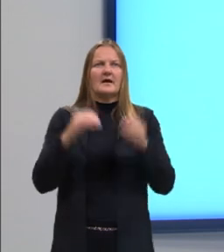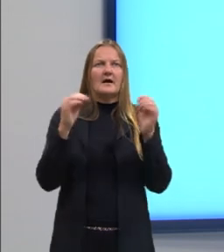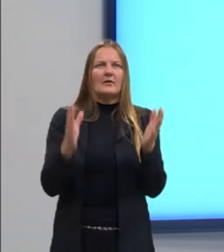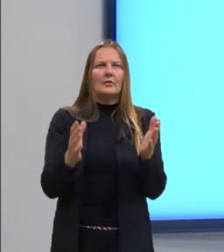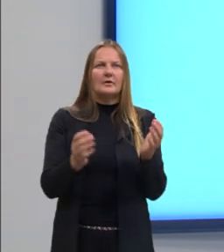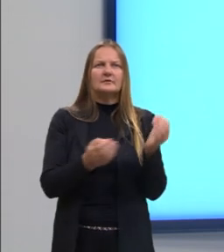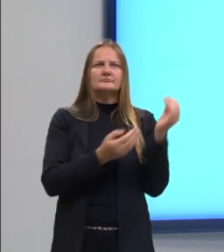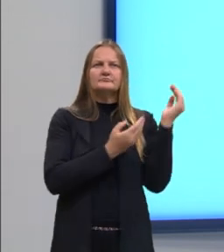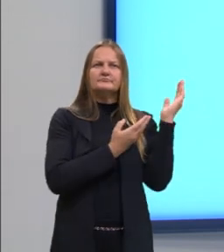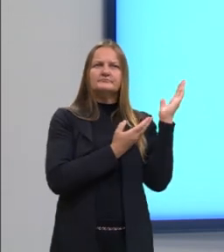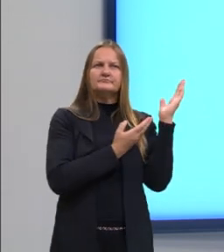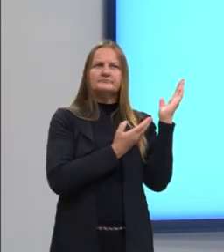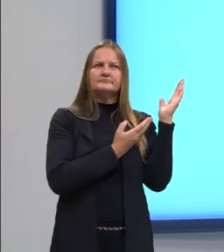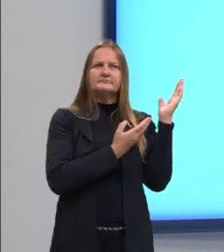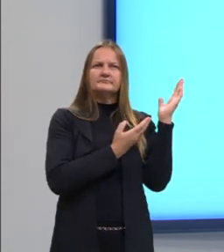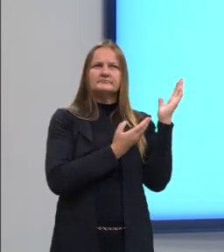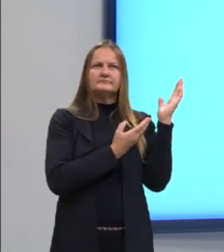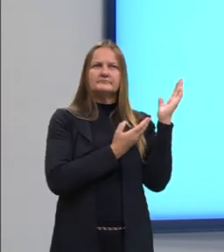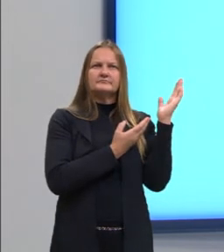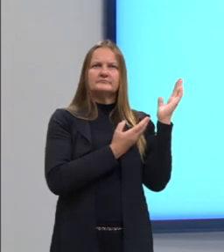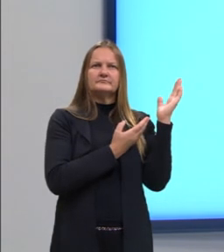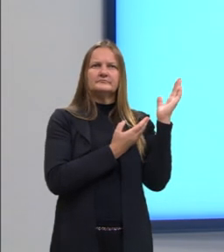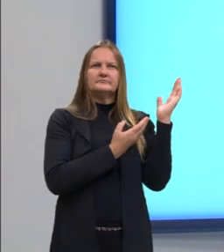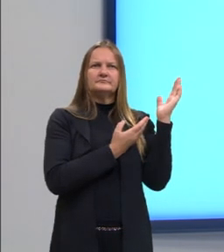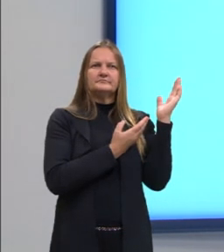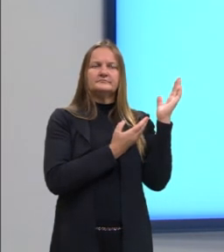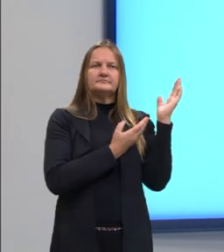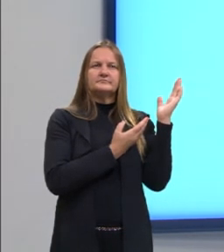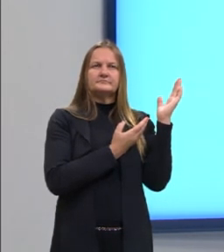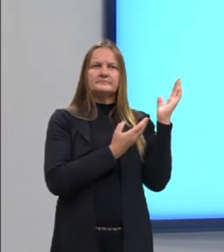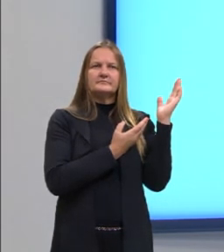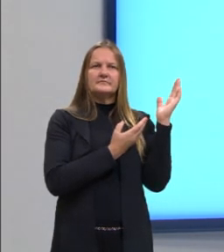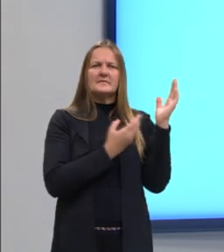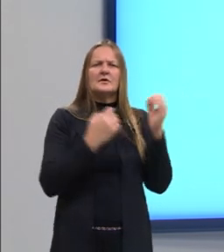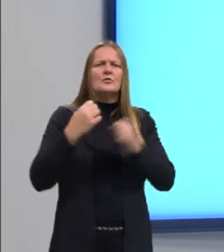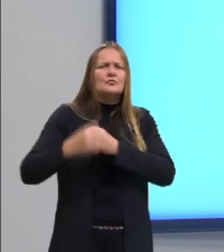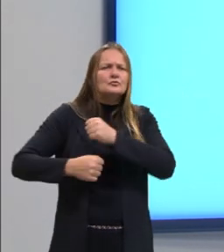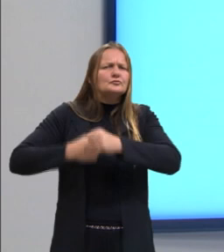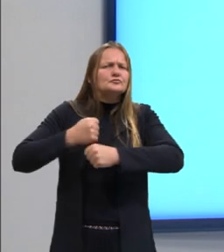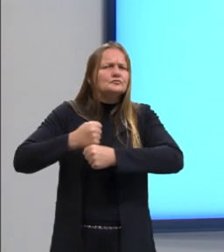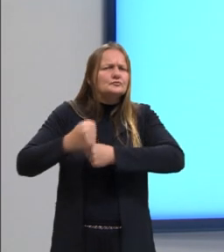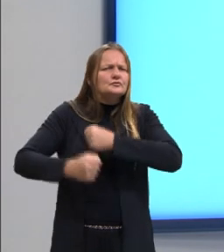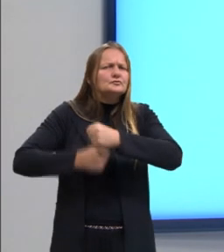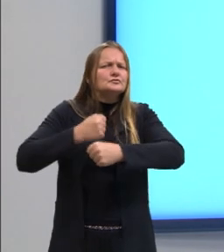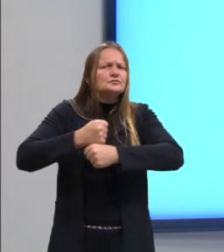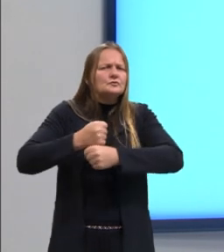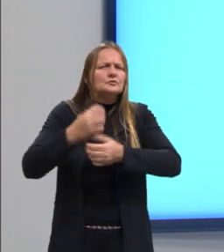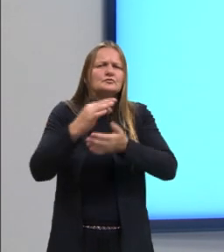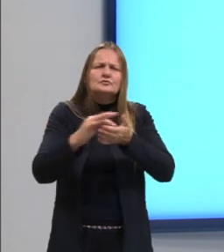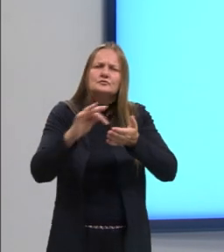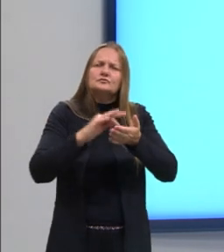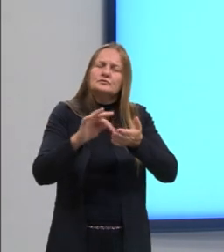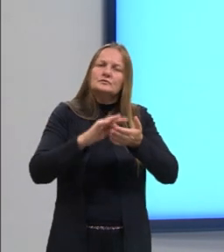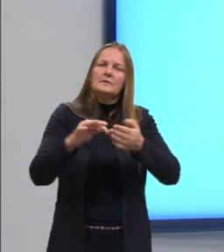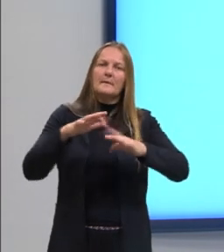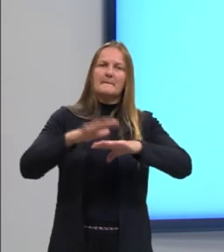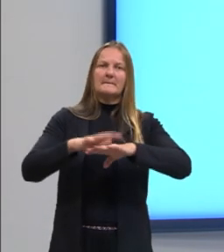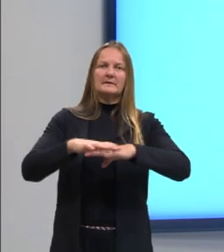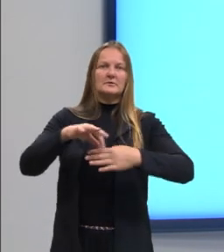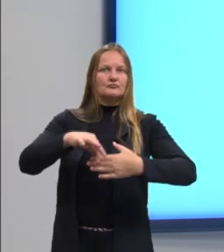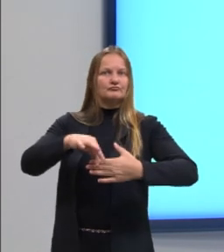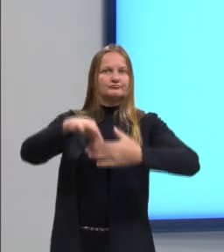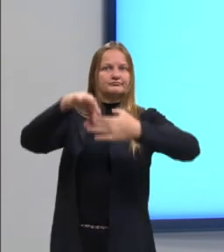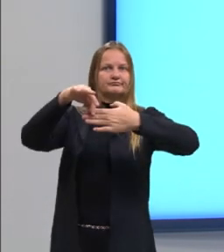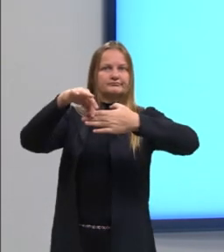a gente fala sobre um pouco sobre os ramos da matemática, que, entre vários ramos da matemática, a teoria dos conjuntos ocupa um lugar em destaque,